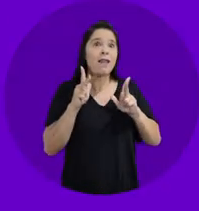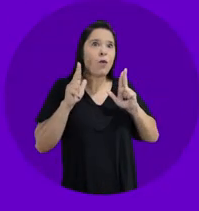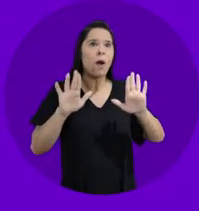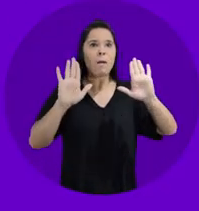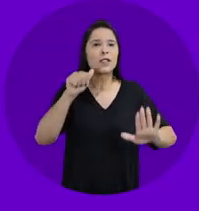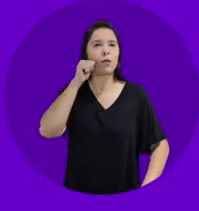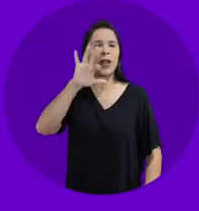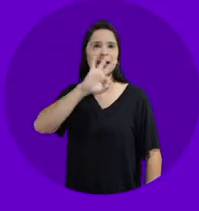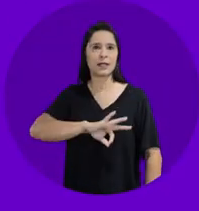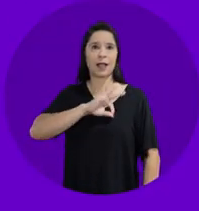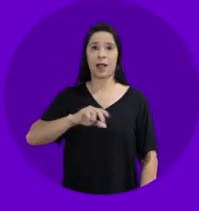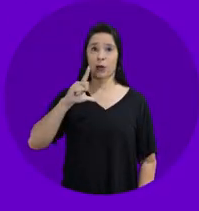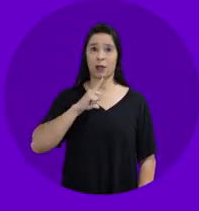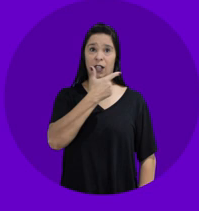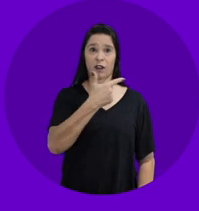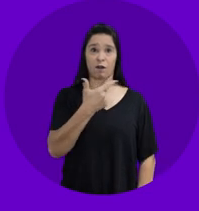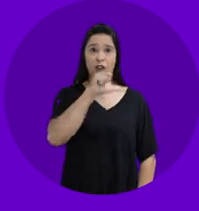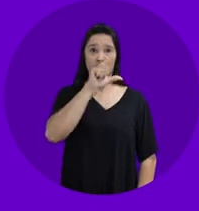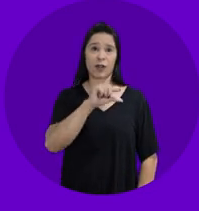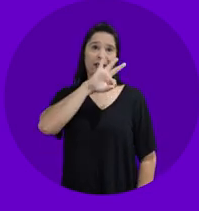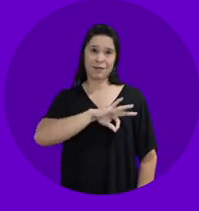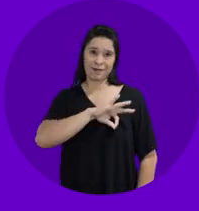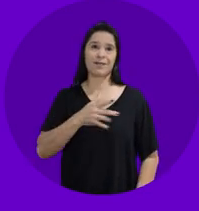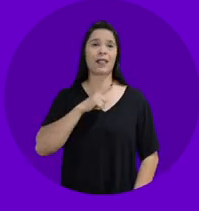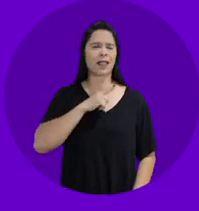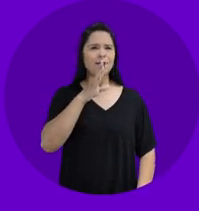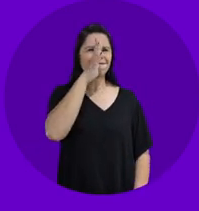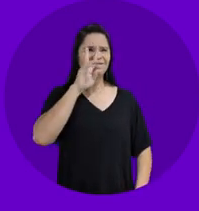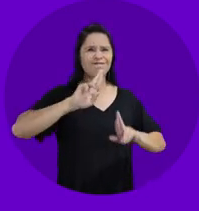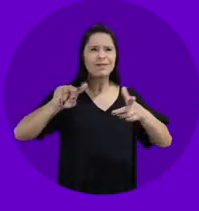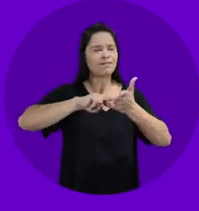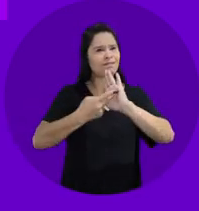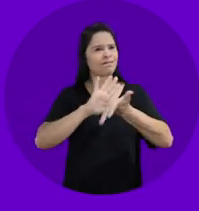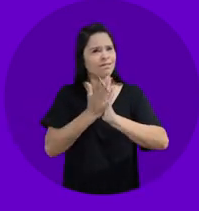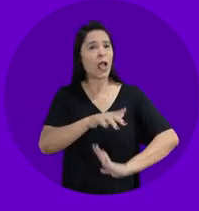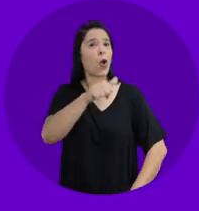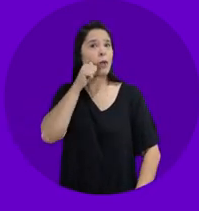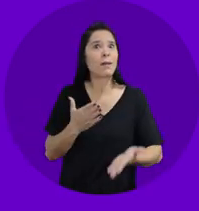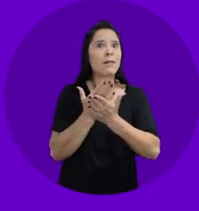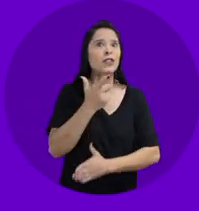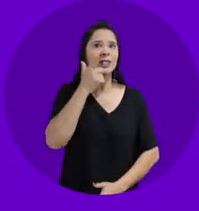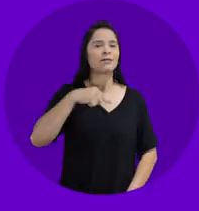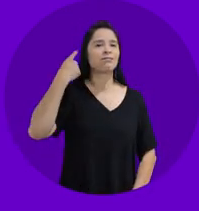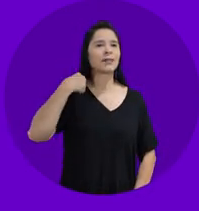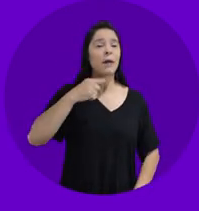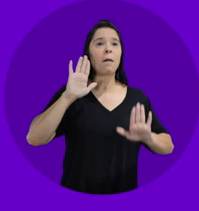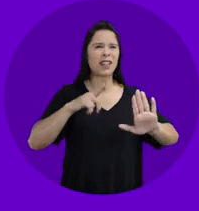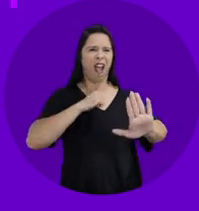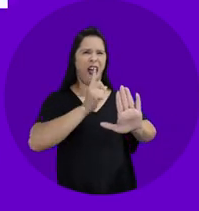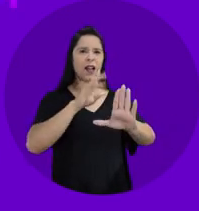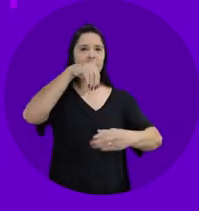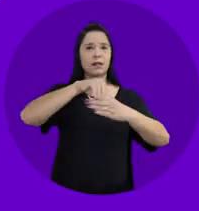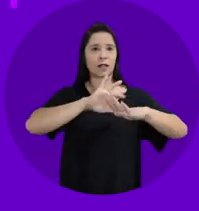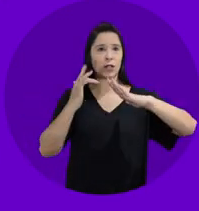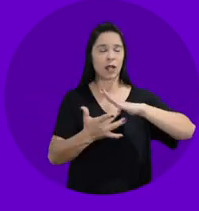trabalho, mas ela ganha 22% a menos. Quando passa do ponto, é discriminação. Ela foi eleita deputada, mas é ameaçada